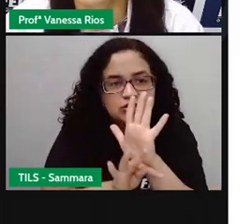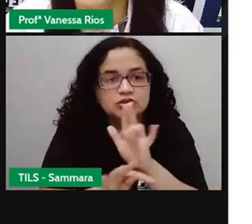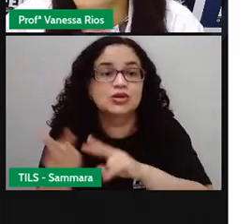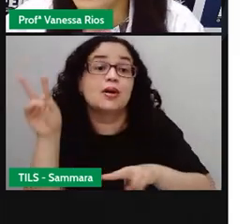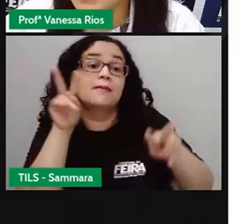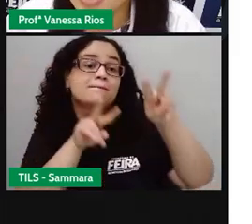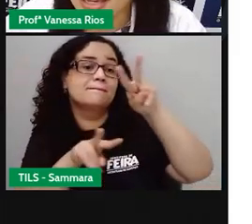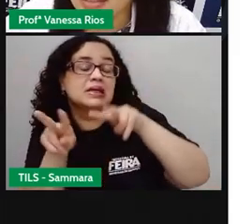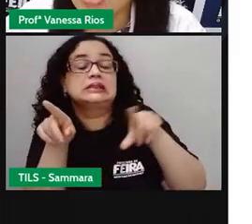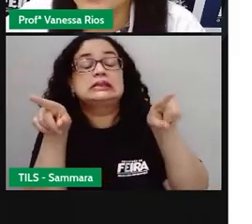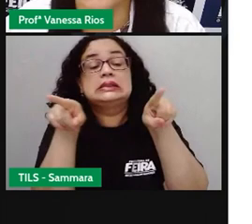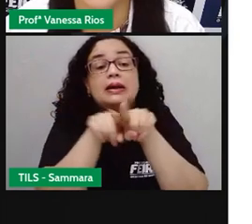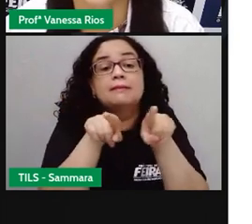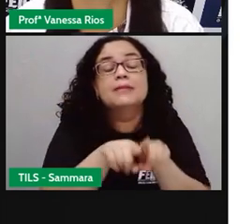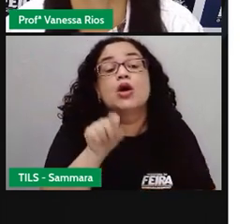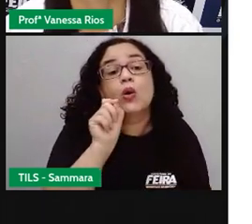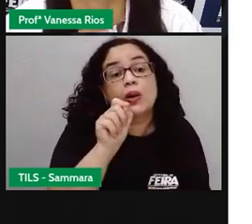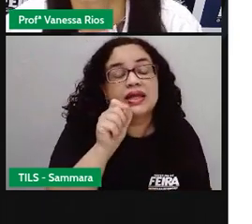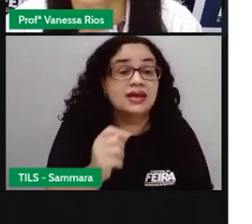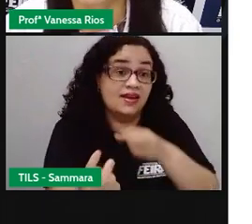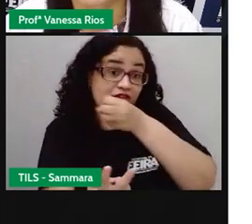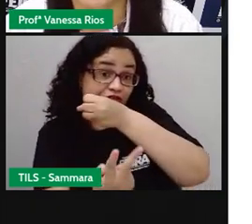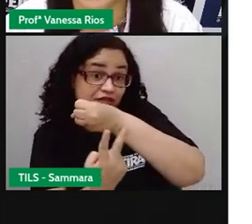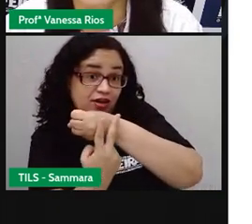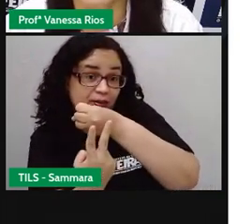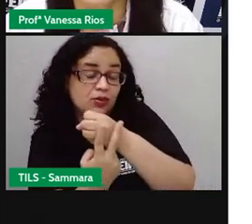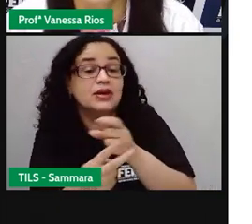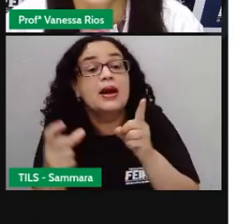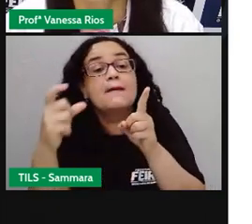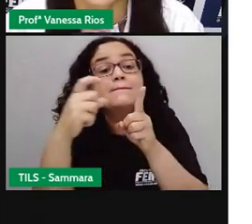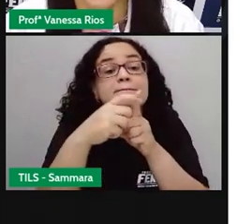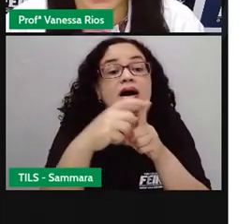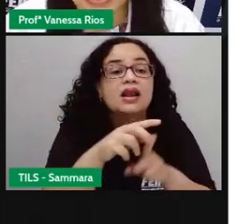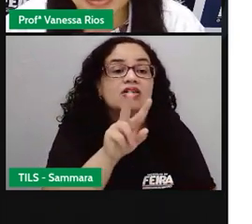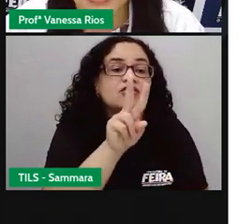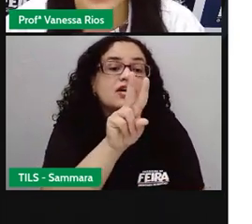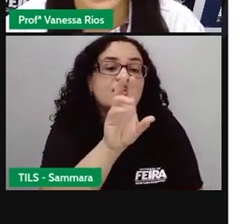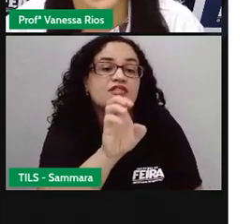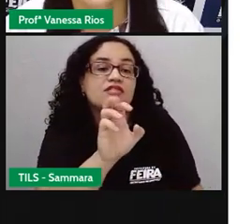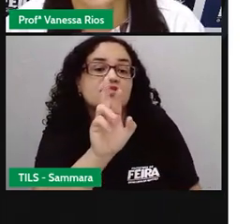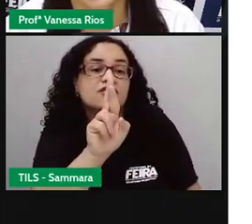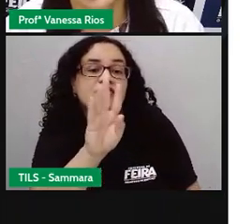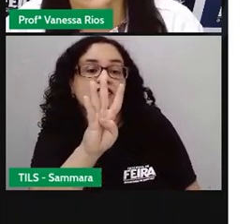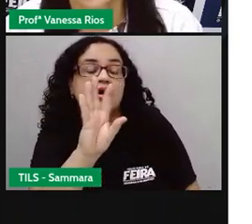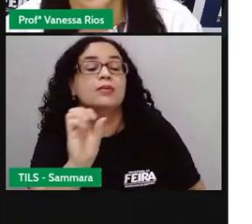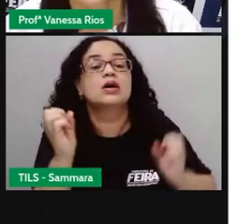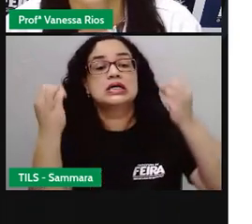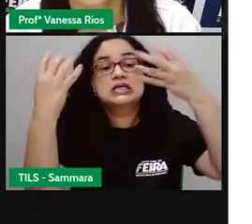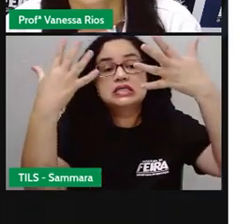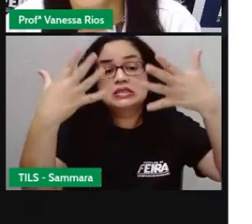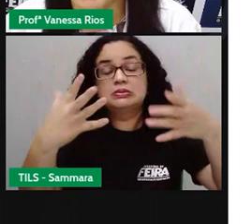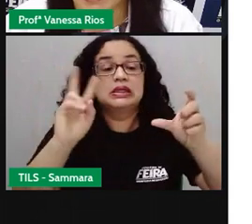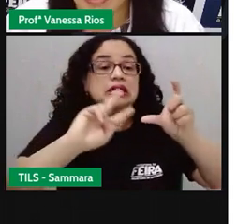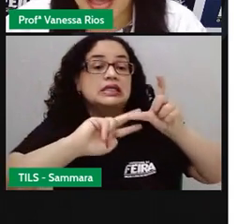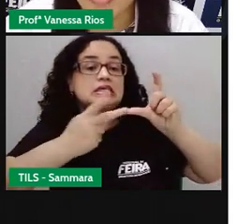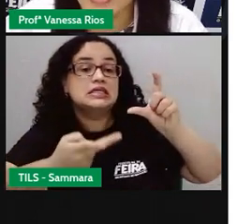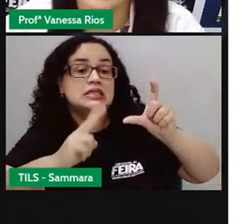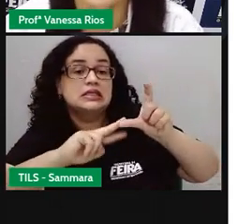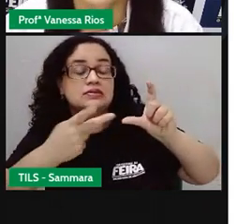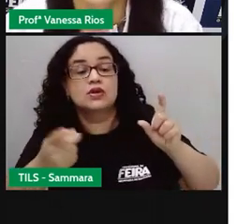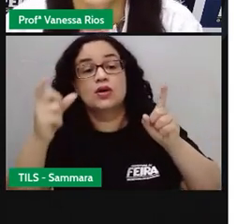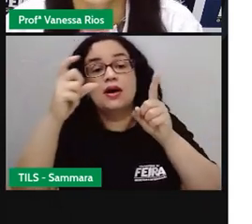observando também o conceito de verbo, o a palavra verbo determina, né? Em relação à classificação de algumas